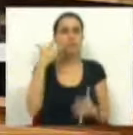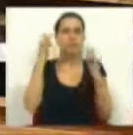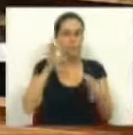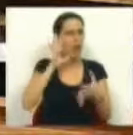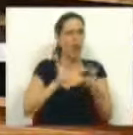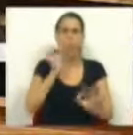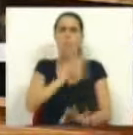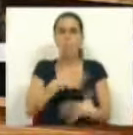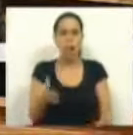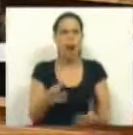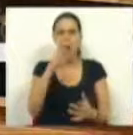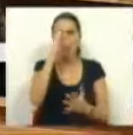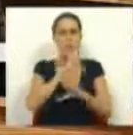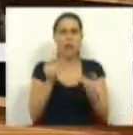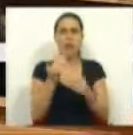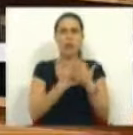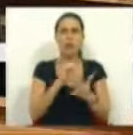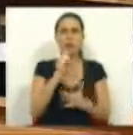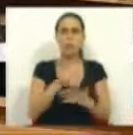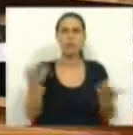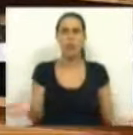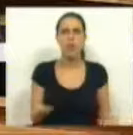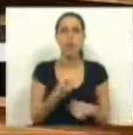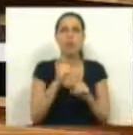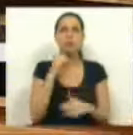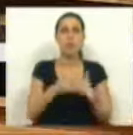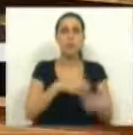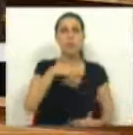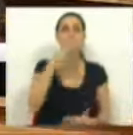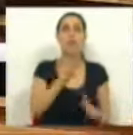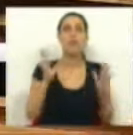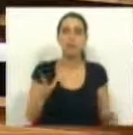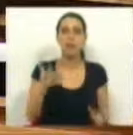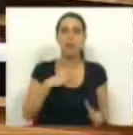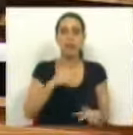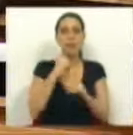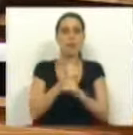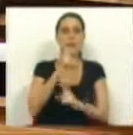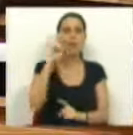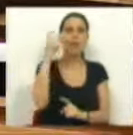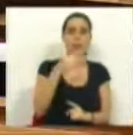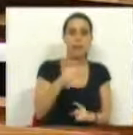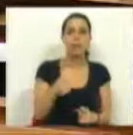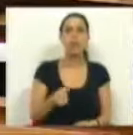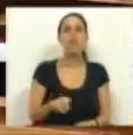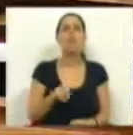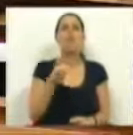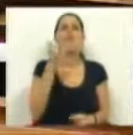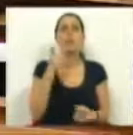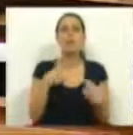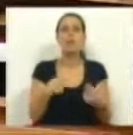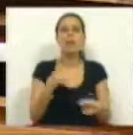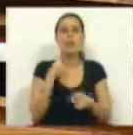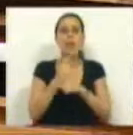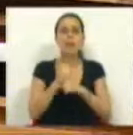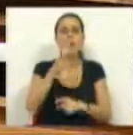incoerente, e abstrusa, incoerente e insustentável economicamente, porque eu continuo a dizer, querem manter a